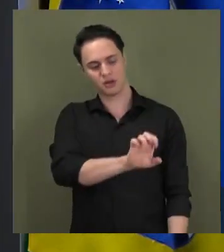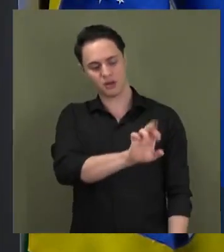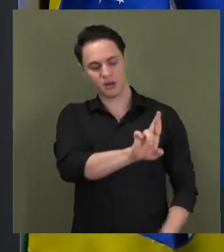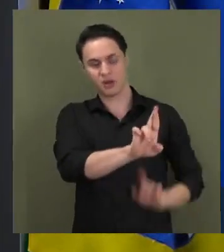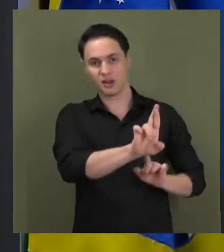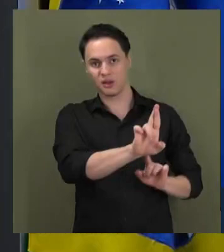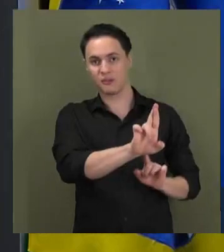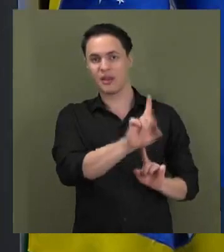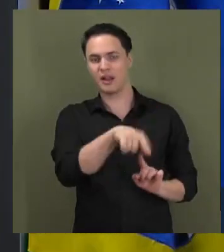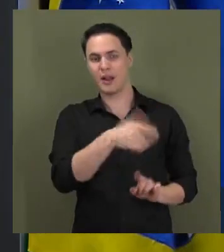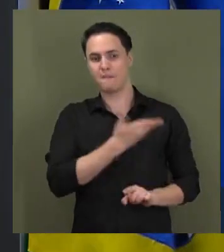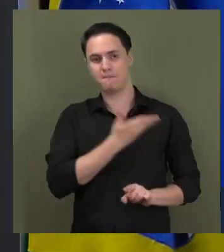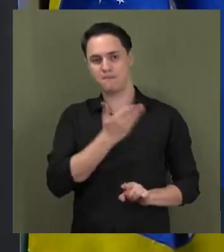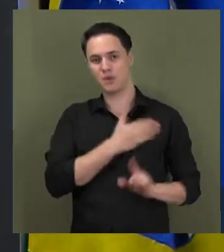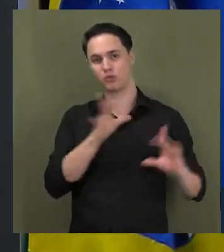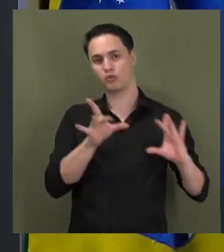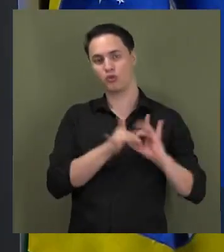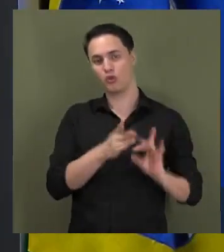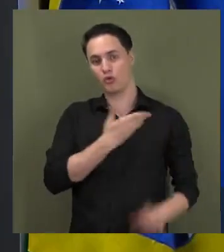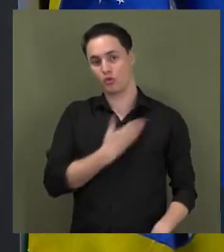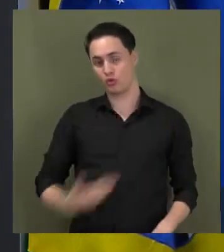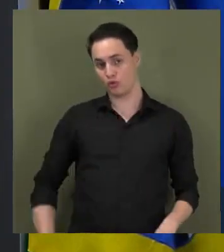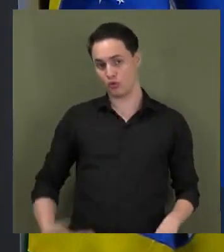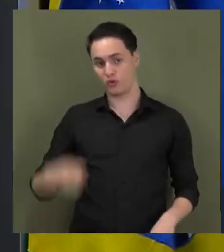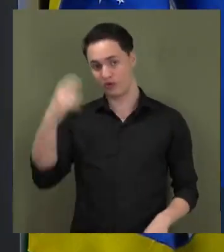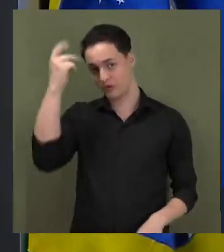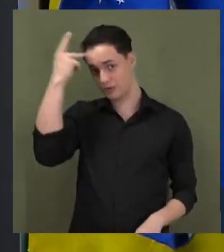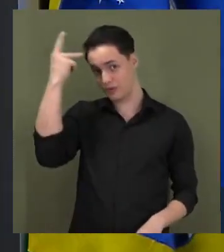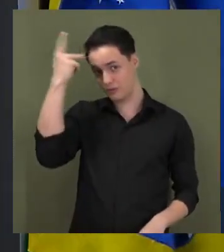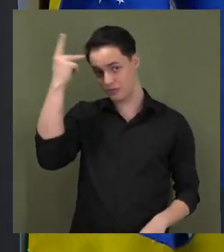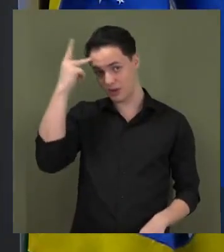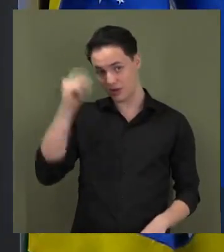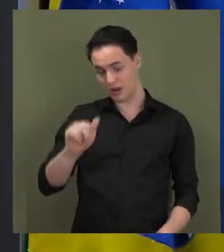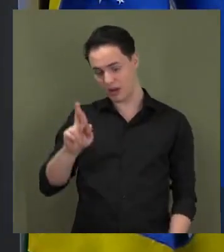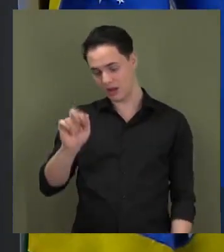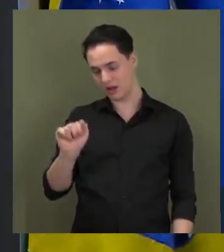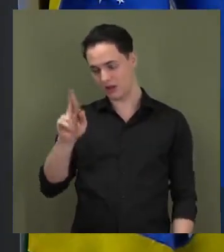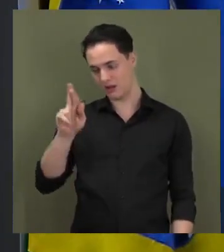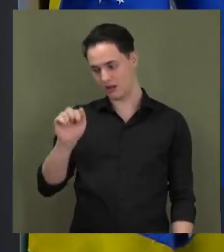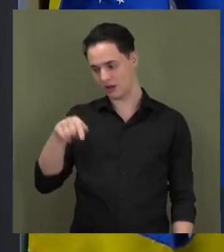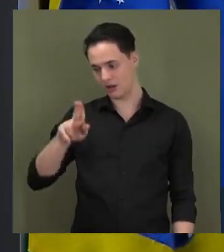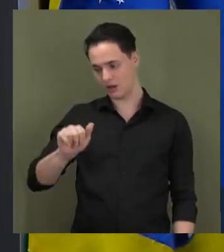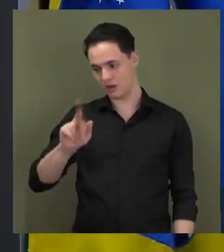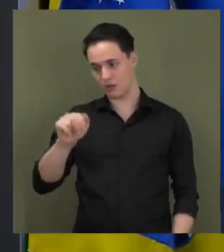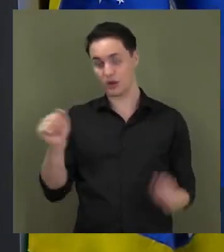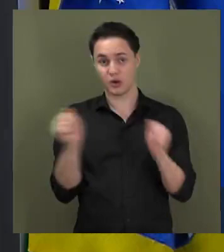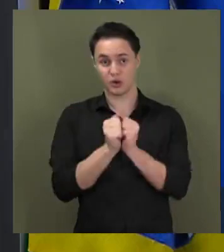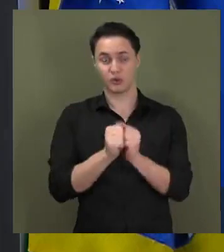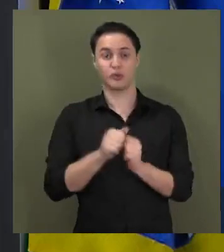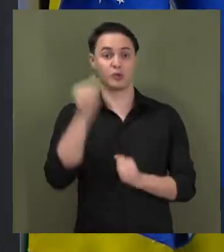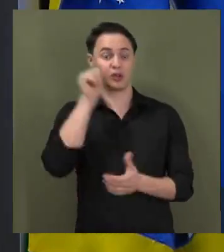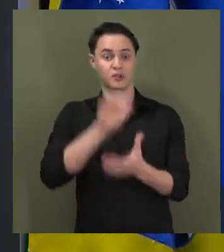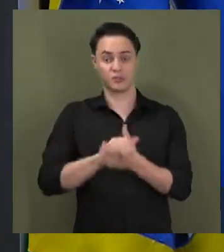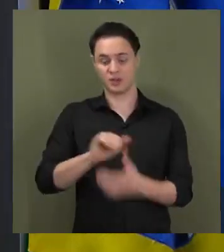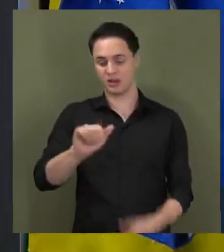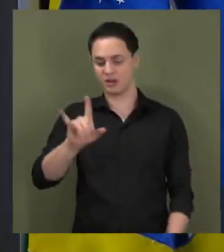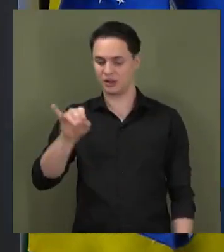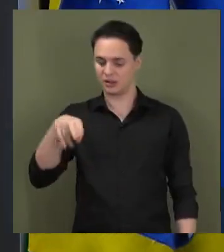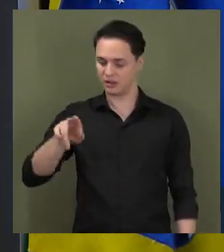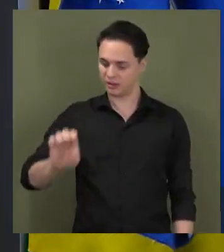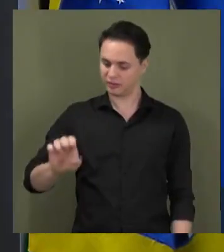como amigo pessoal do governador e de sua esposa, Aline Peixoto, e que a comissão acertada pela